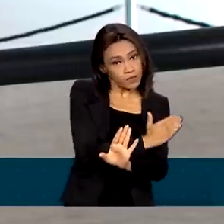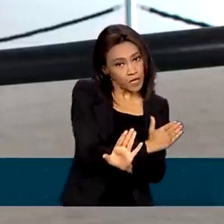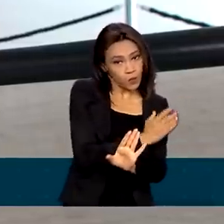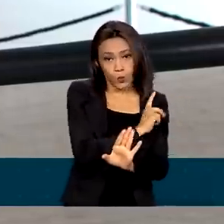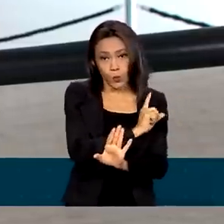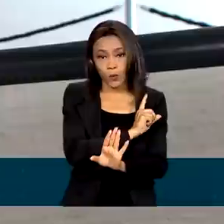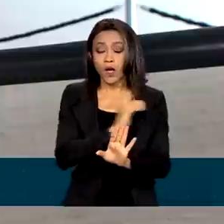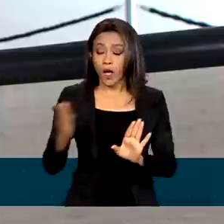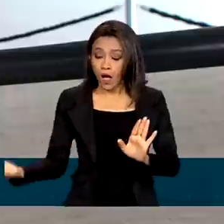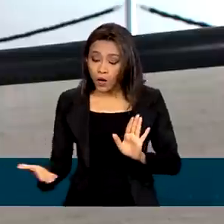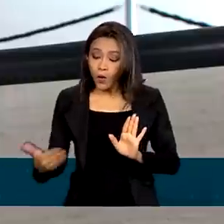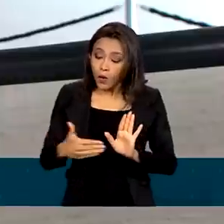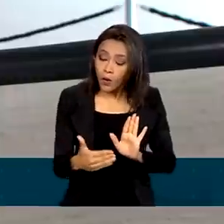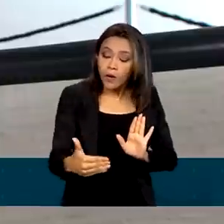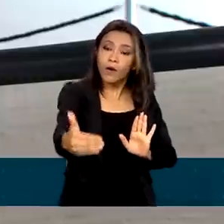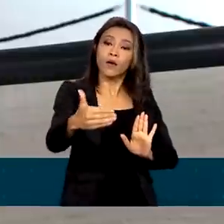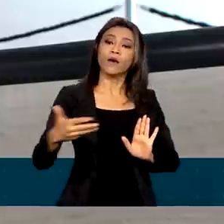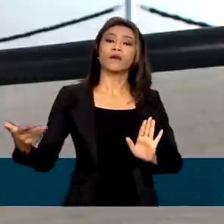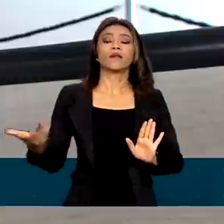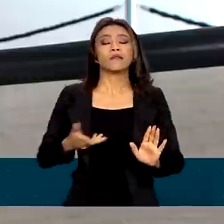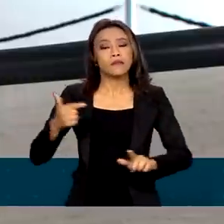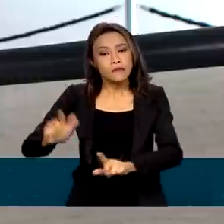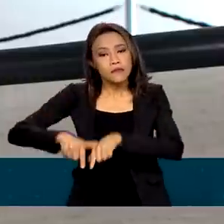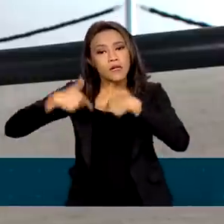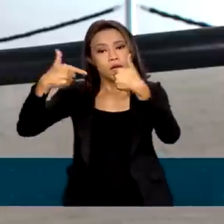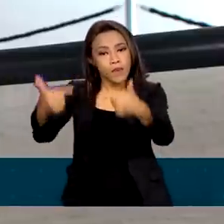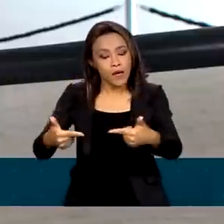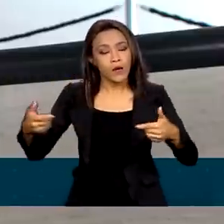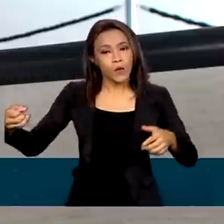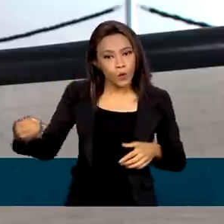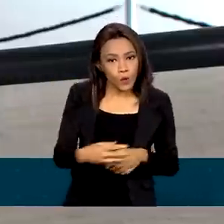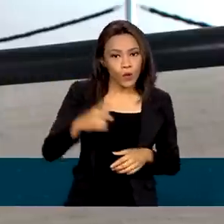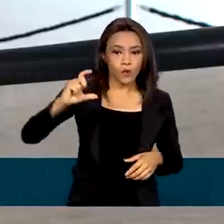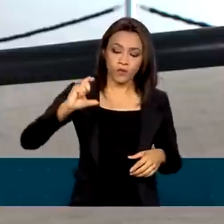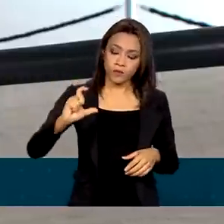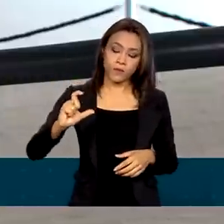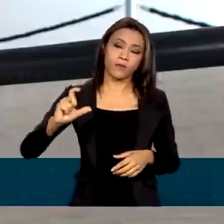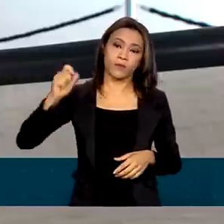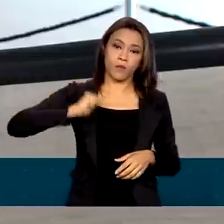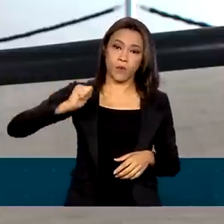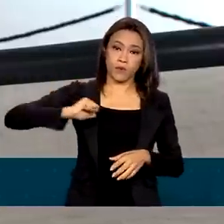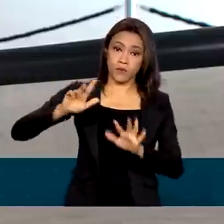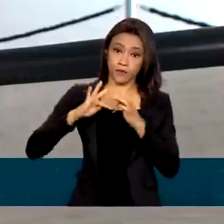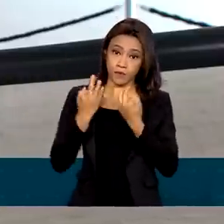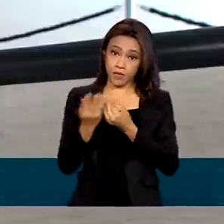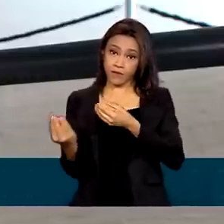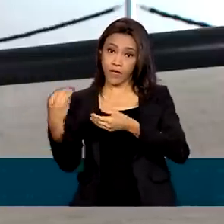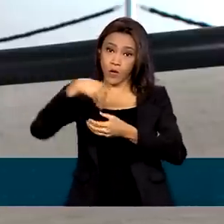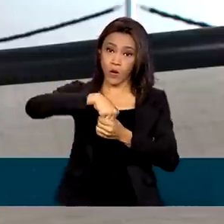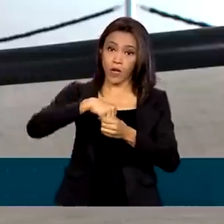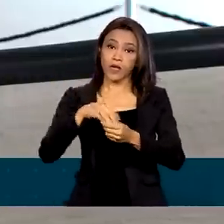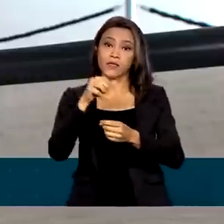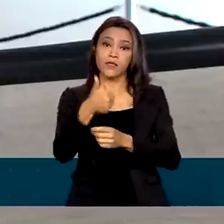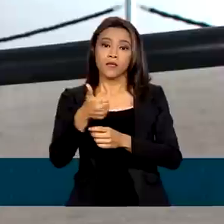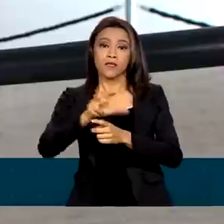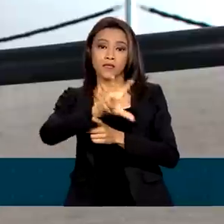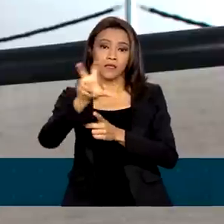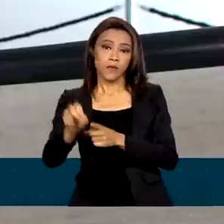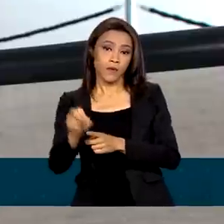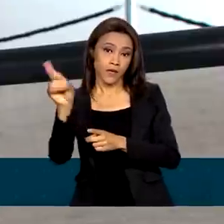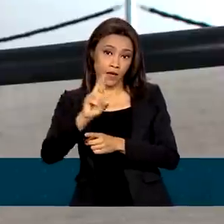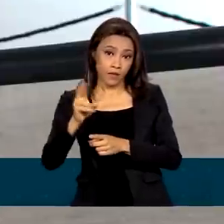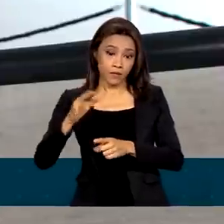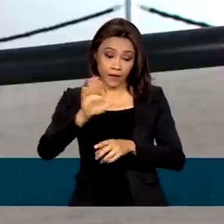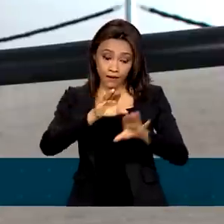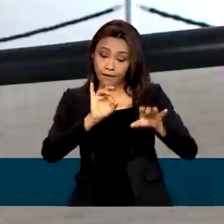para viabilizar o novo Bolsa Família, que vai incluir 150 reais para cada criança de